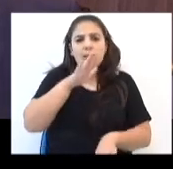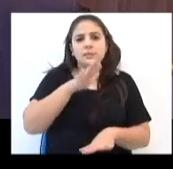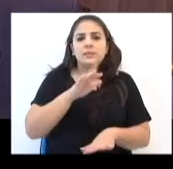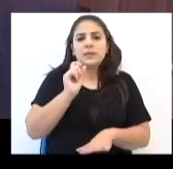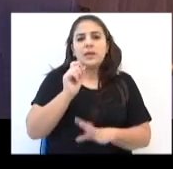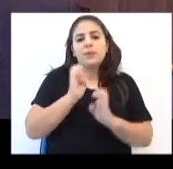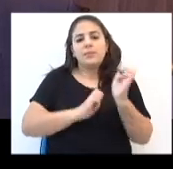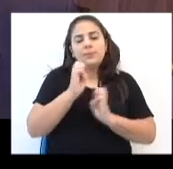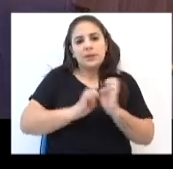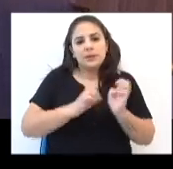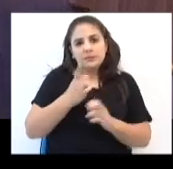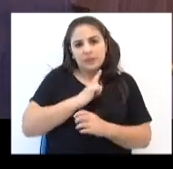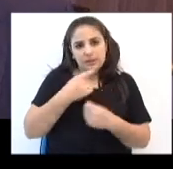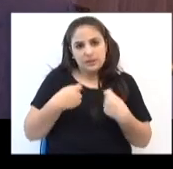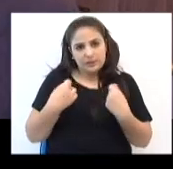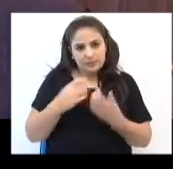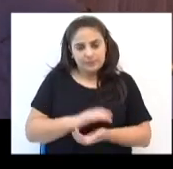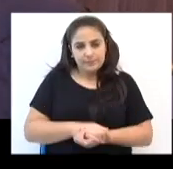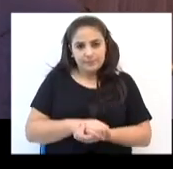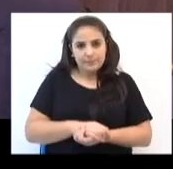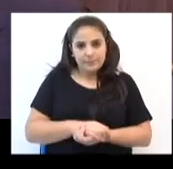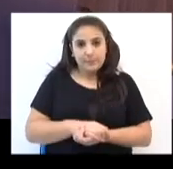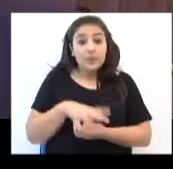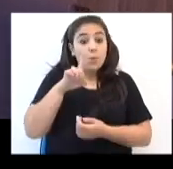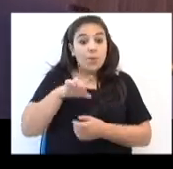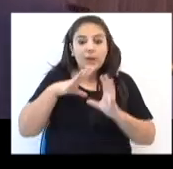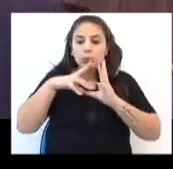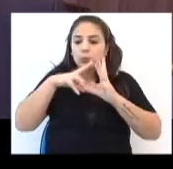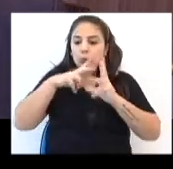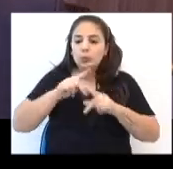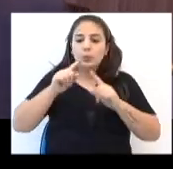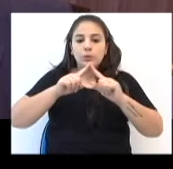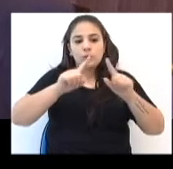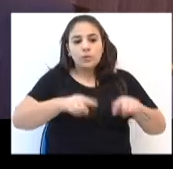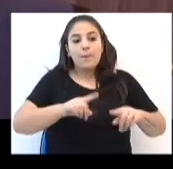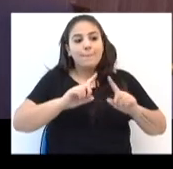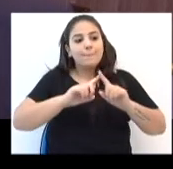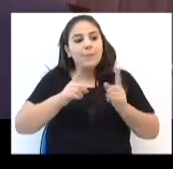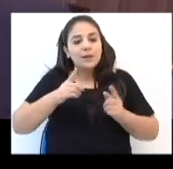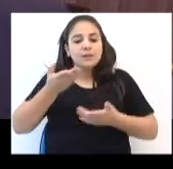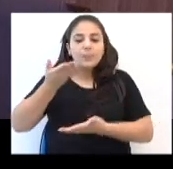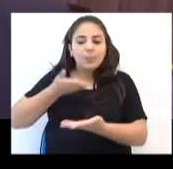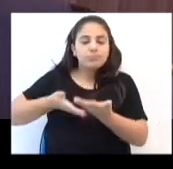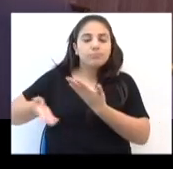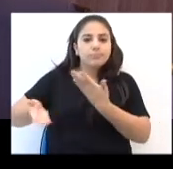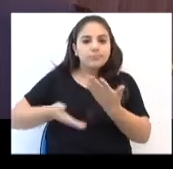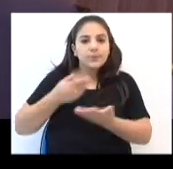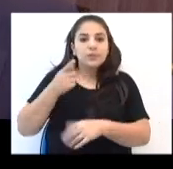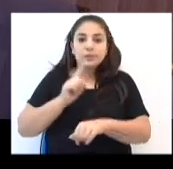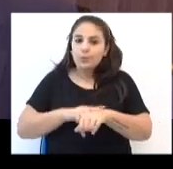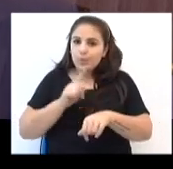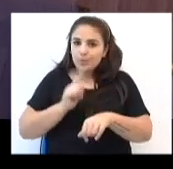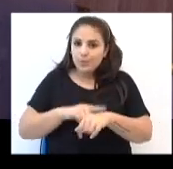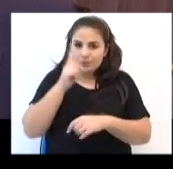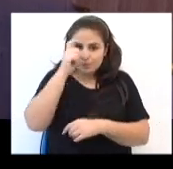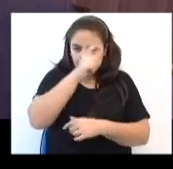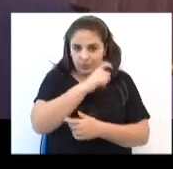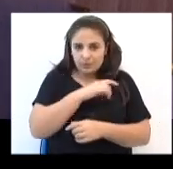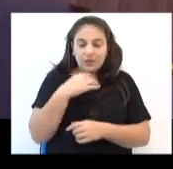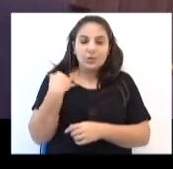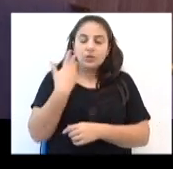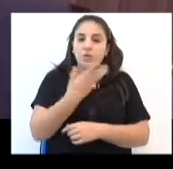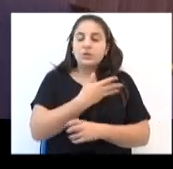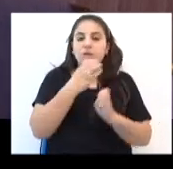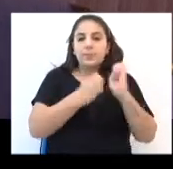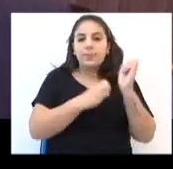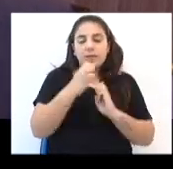e que não é tudo para os empregados, mas nós acreditamos que é um lenitivo nesse momento que eles estão tendo. A empresa tem